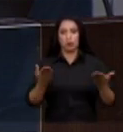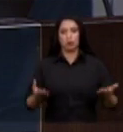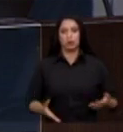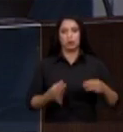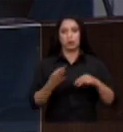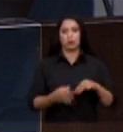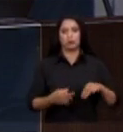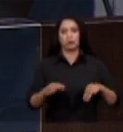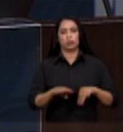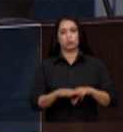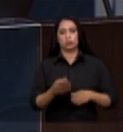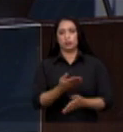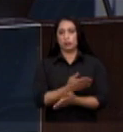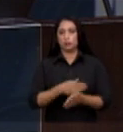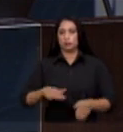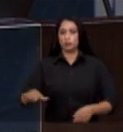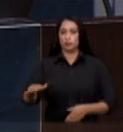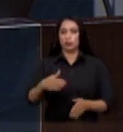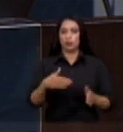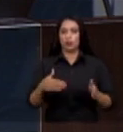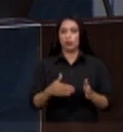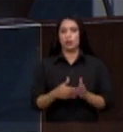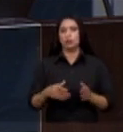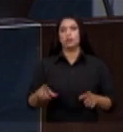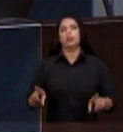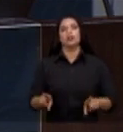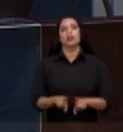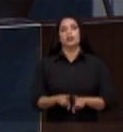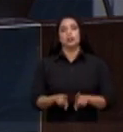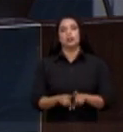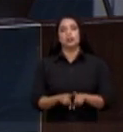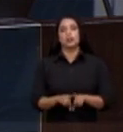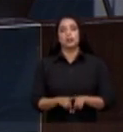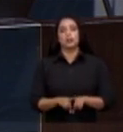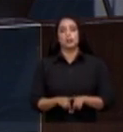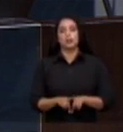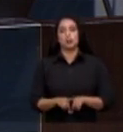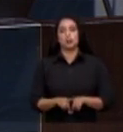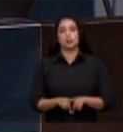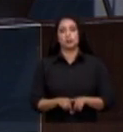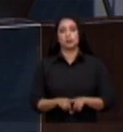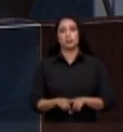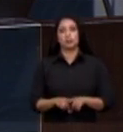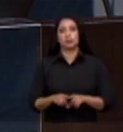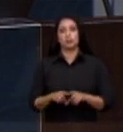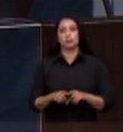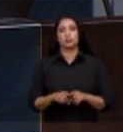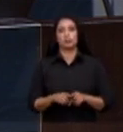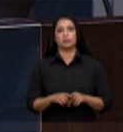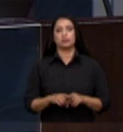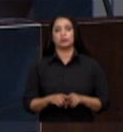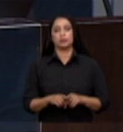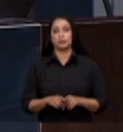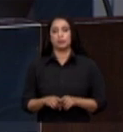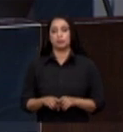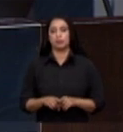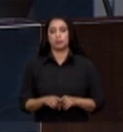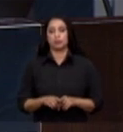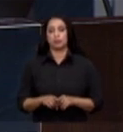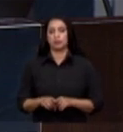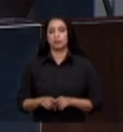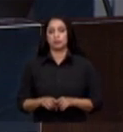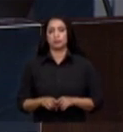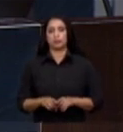e também faço muito gosto de cumprimentar todos aqueles que acompanharam esses dois dias de maneira